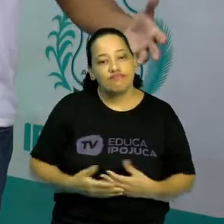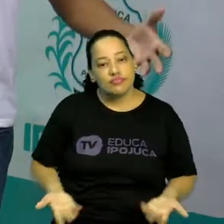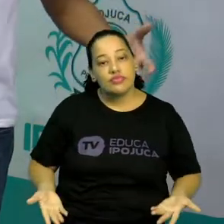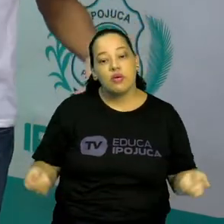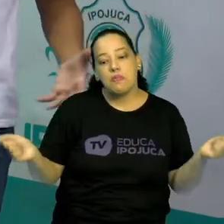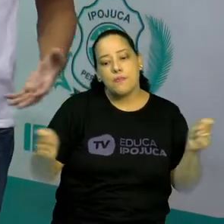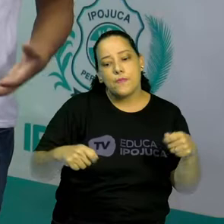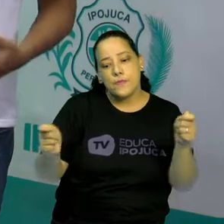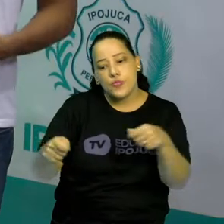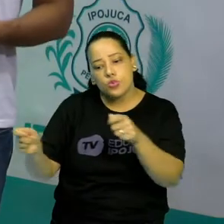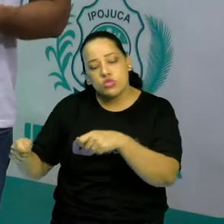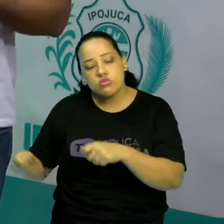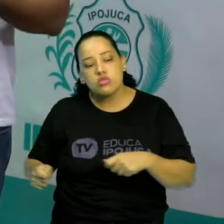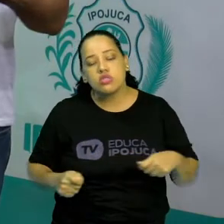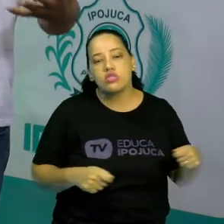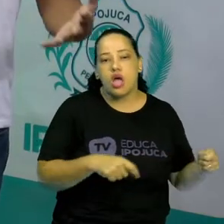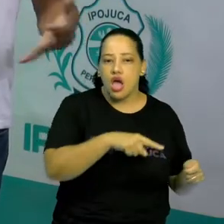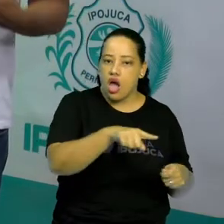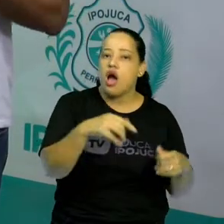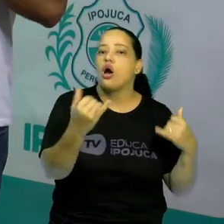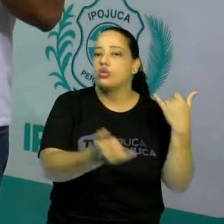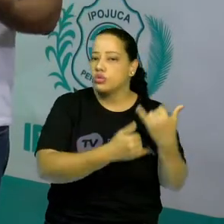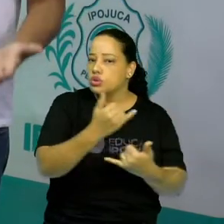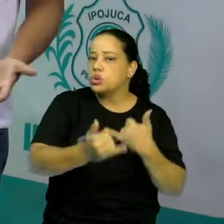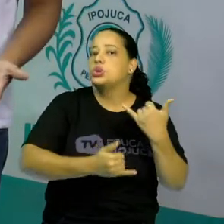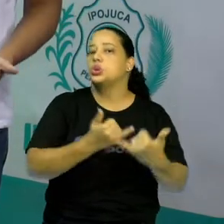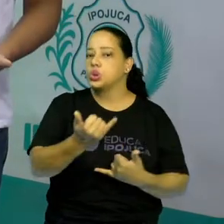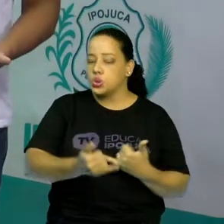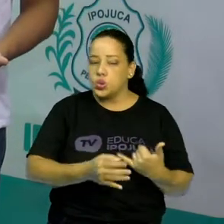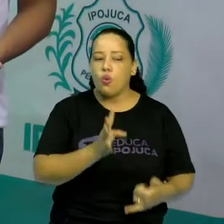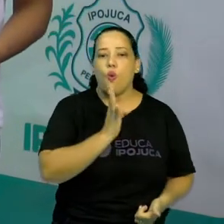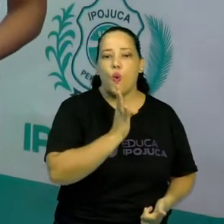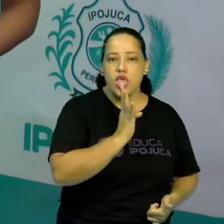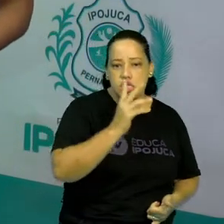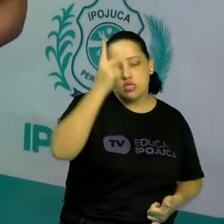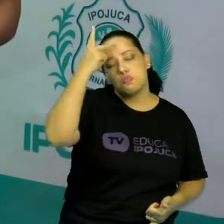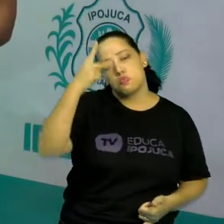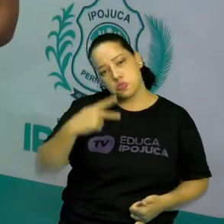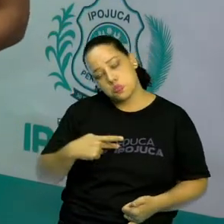possibilidades de conhecimento e de autoconhecimento também.